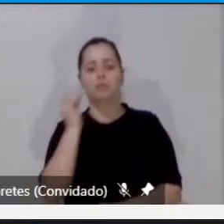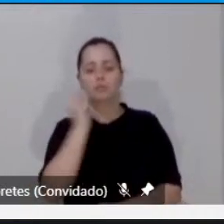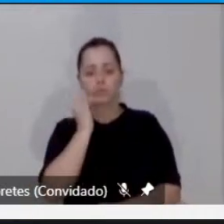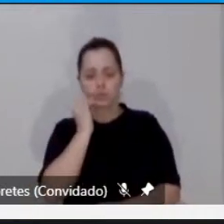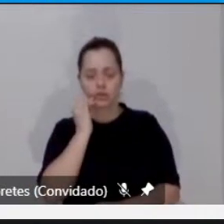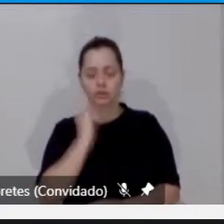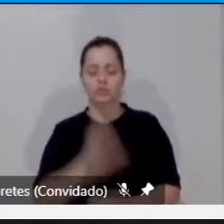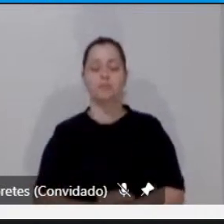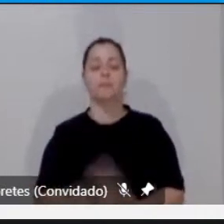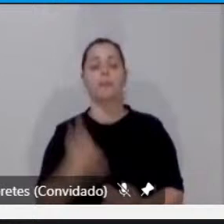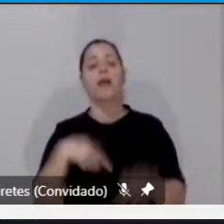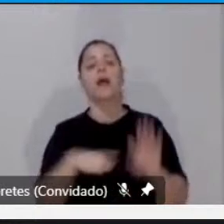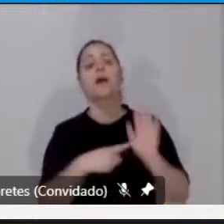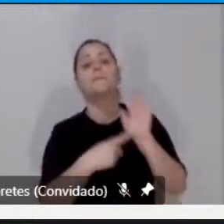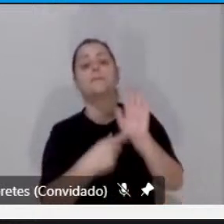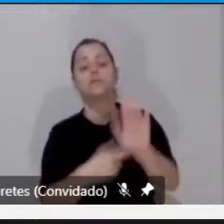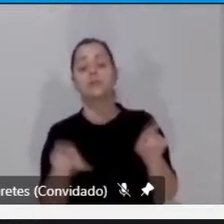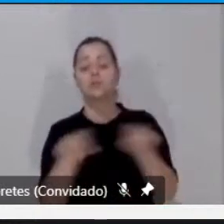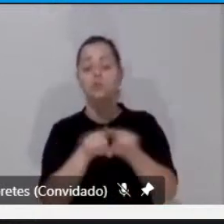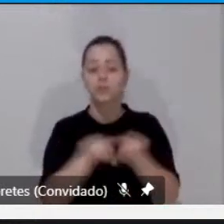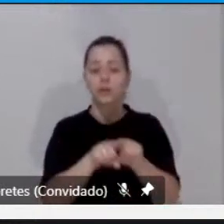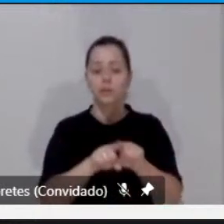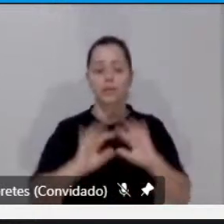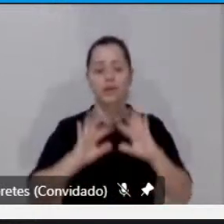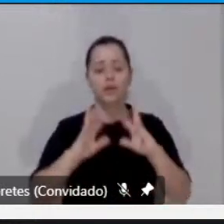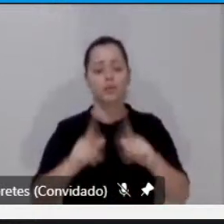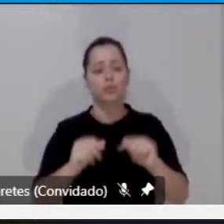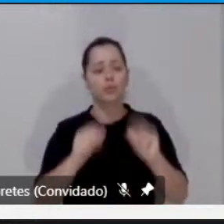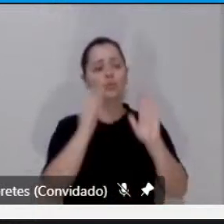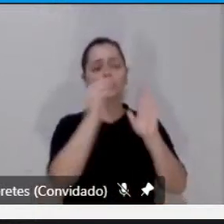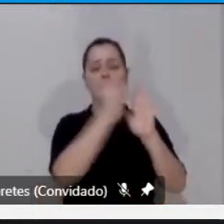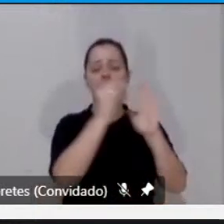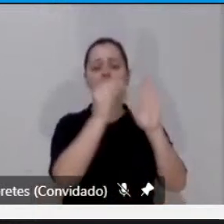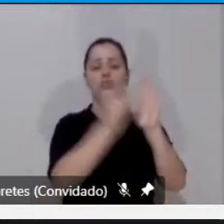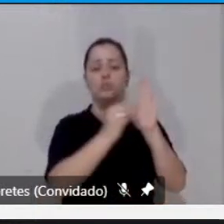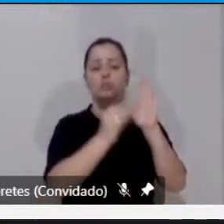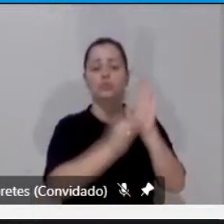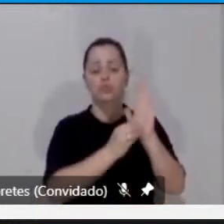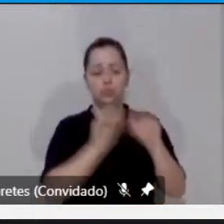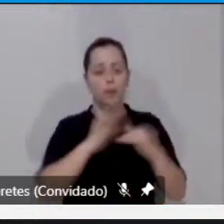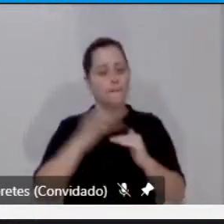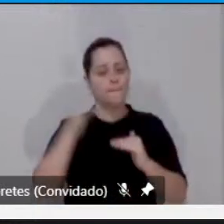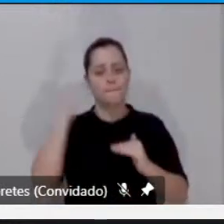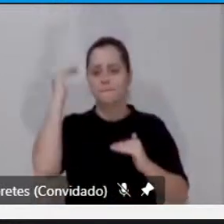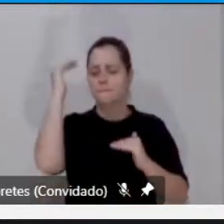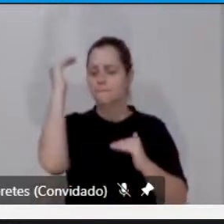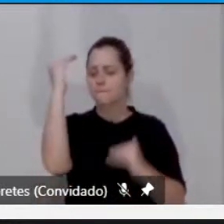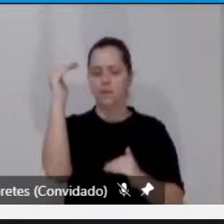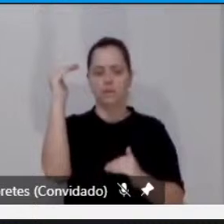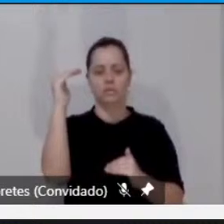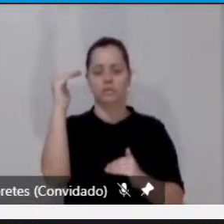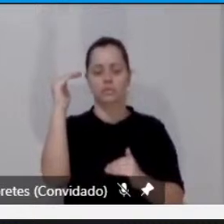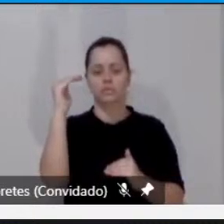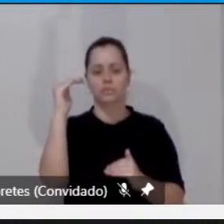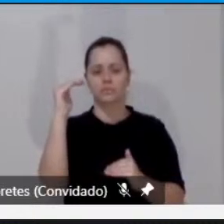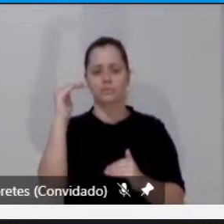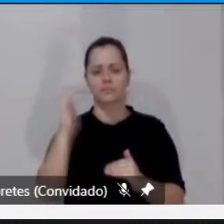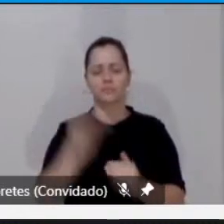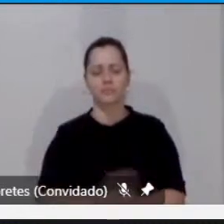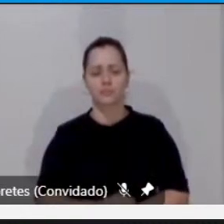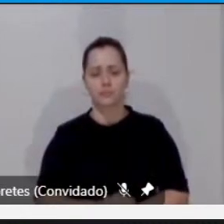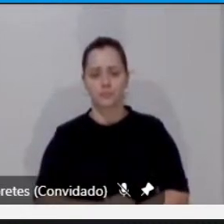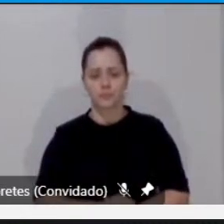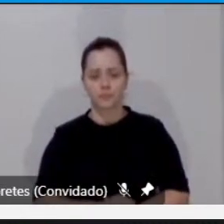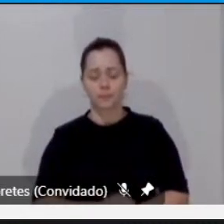Mostrando o conceito básico que é definido logo no início de que mobilidade